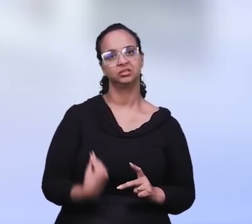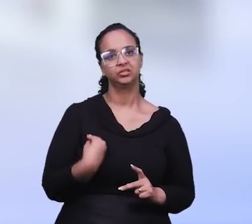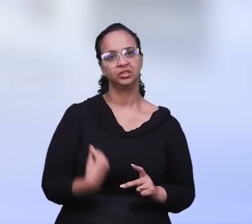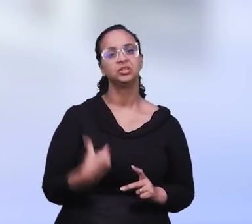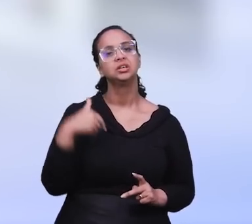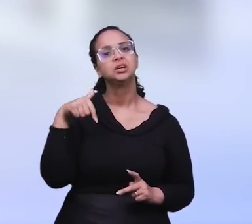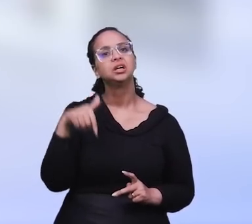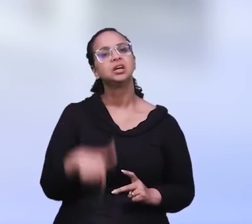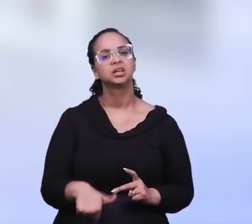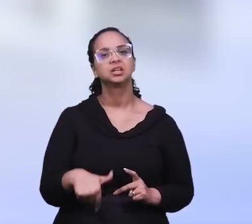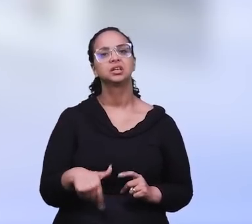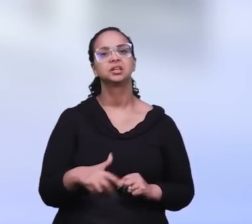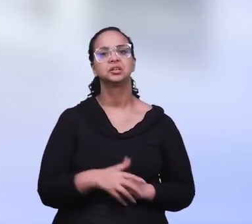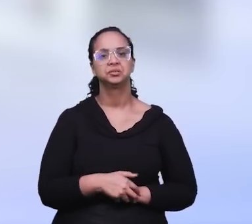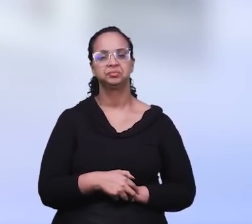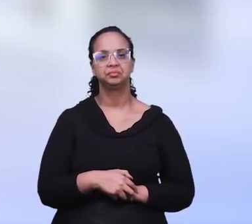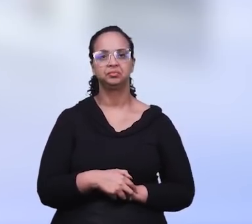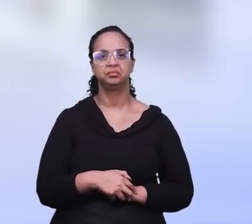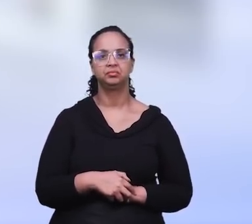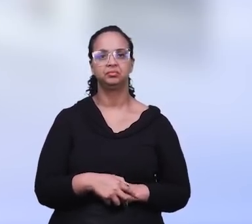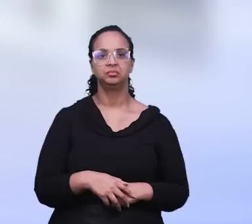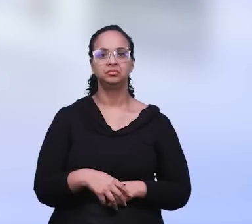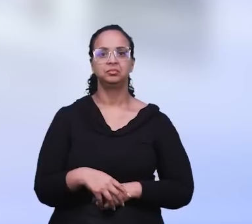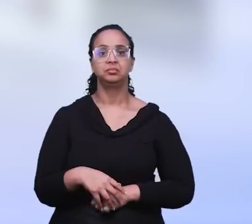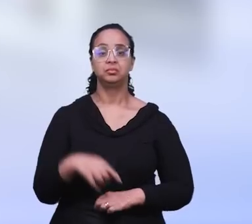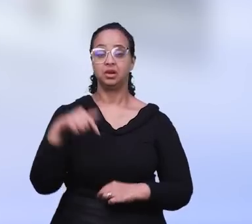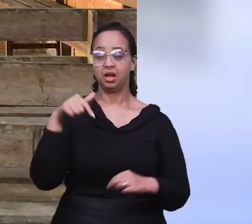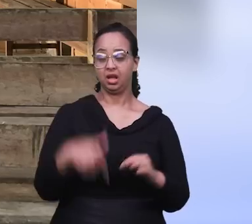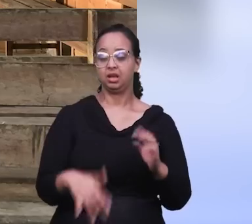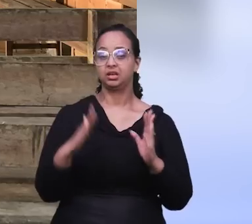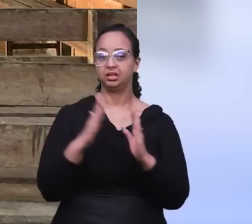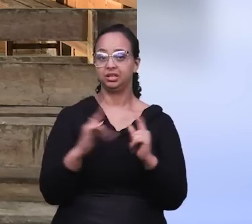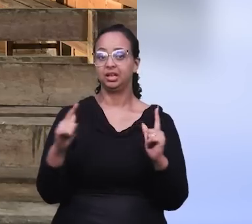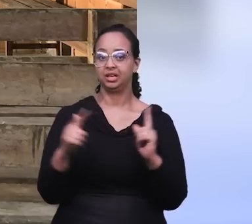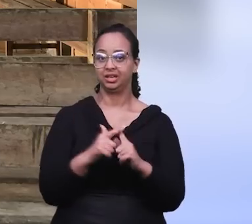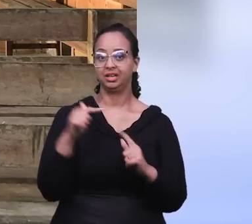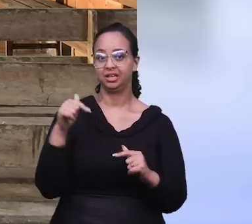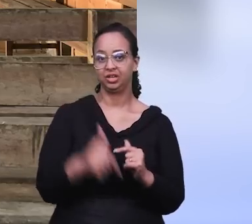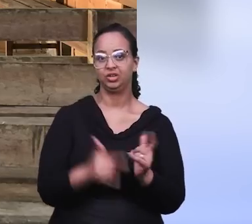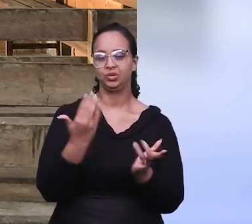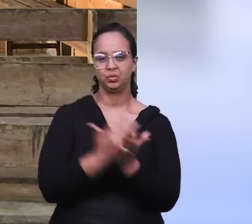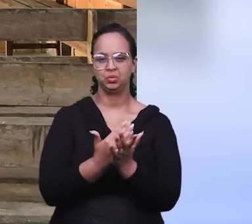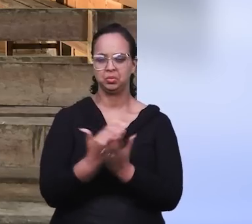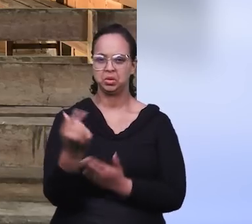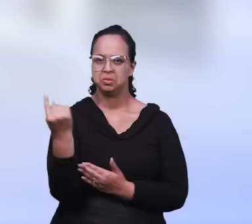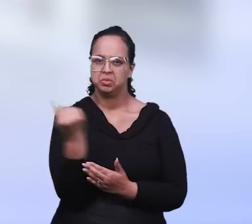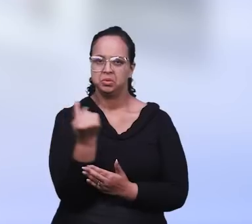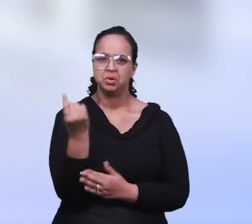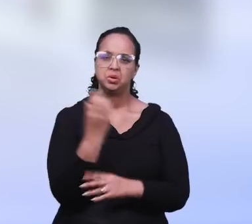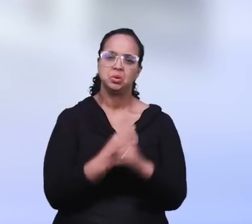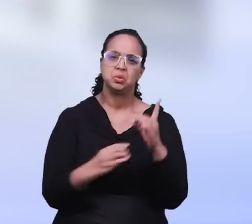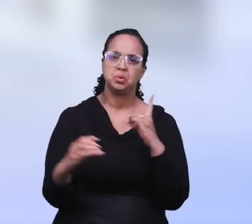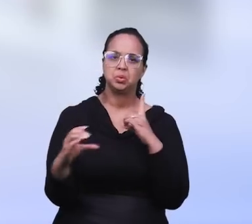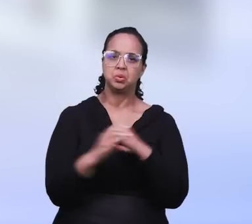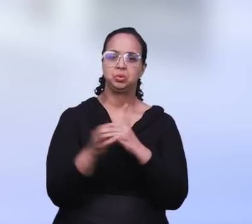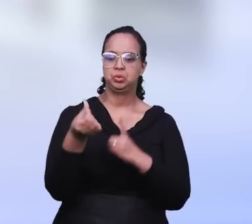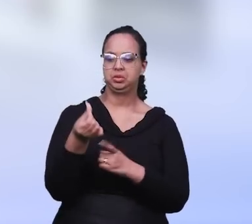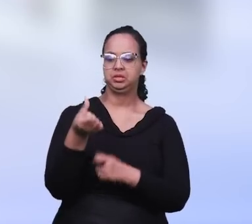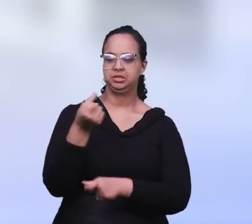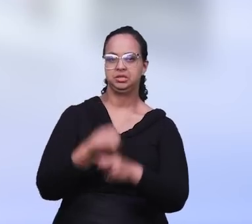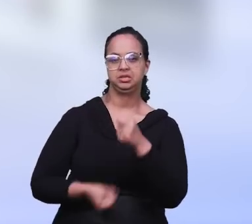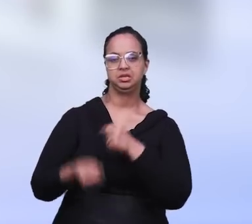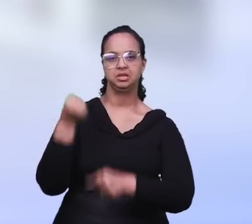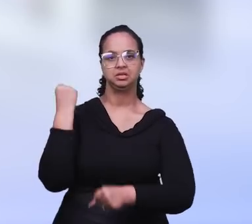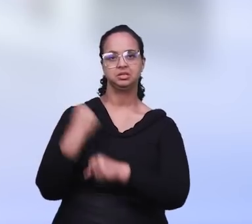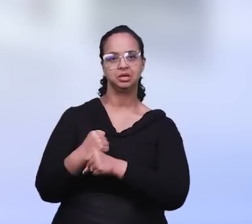fazemos parte da obra aqui do Juliano. Nós somos frutos dessa obra aqui, desde o primeiro culto que tivemos há